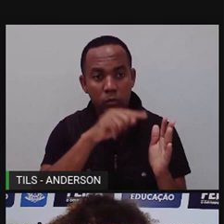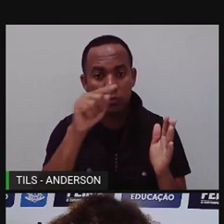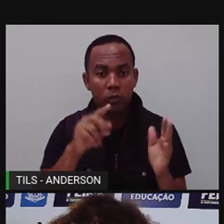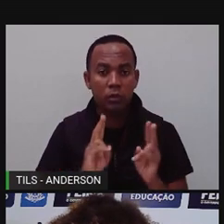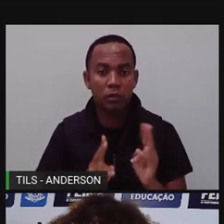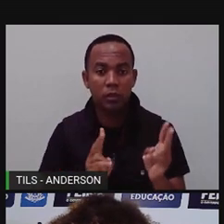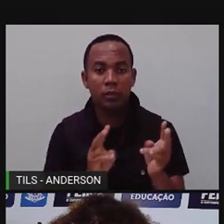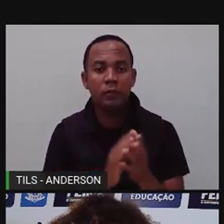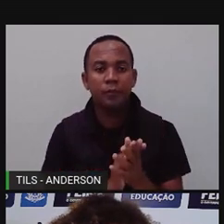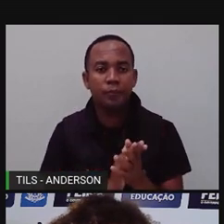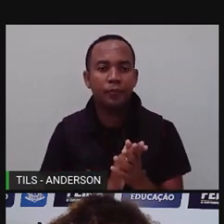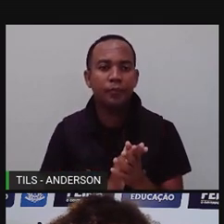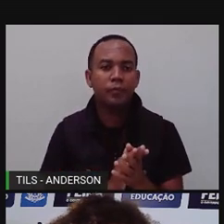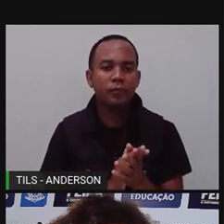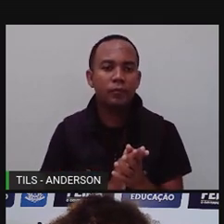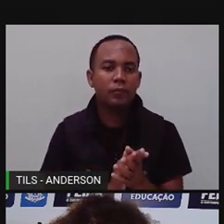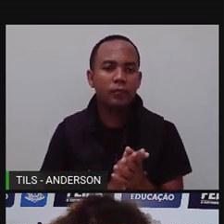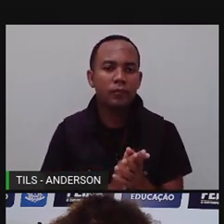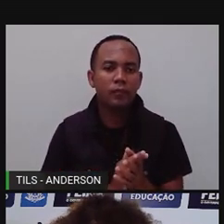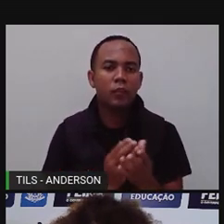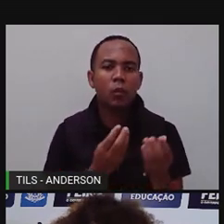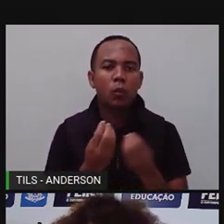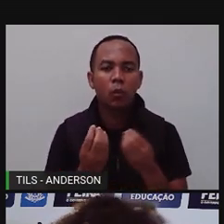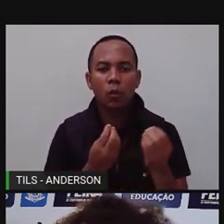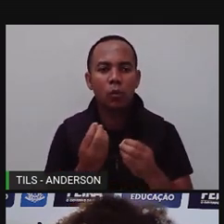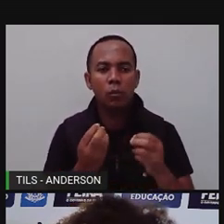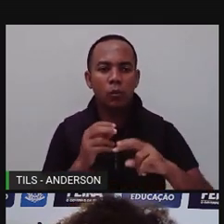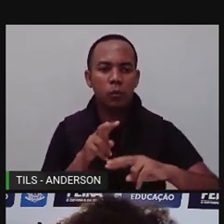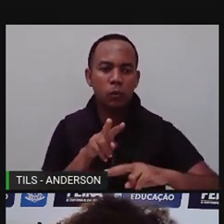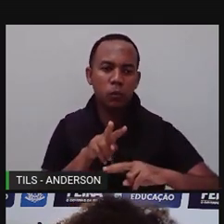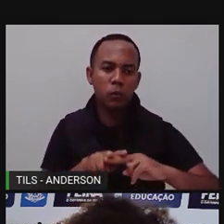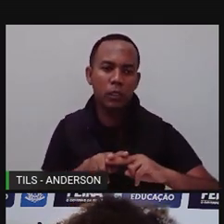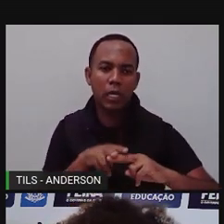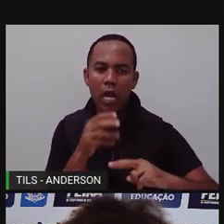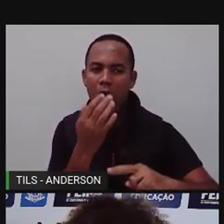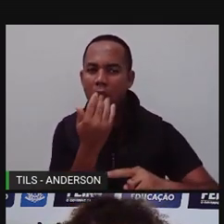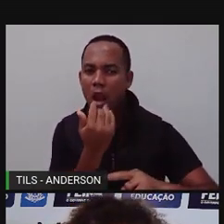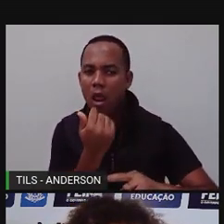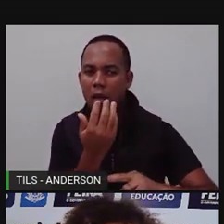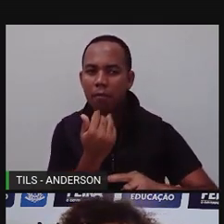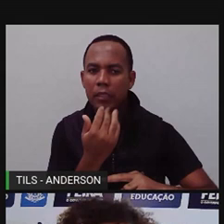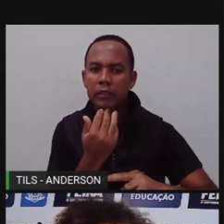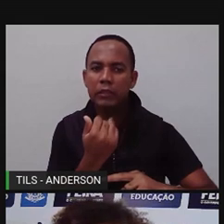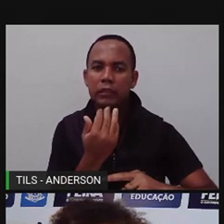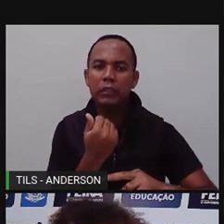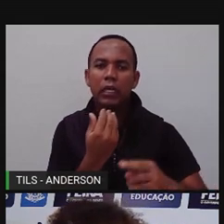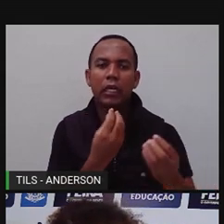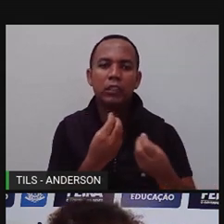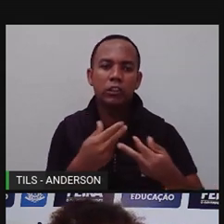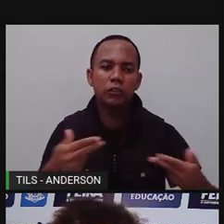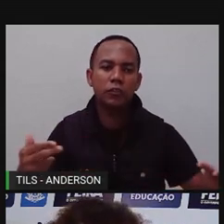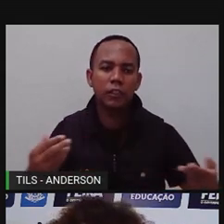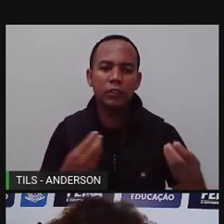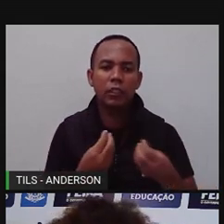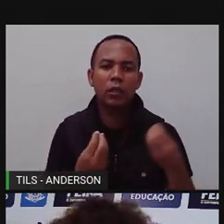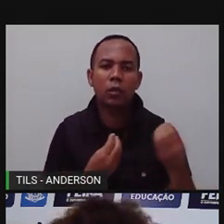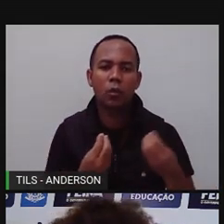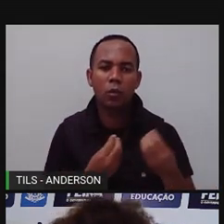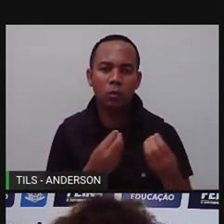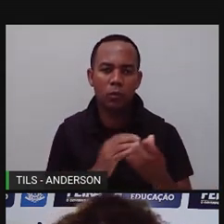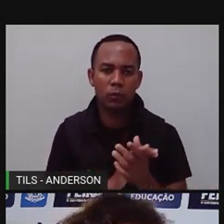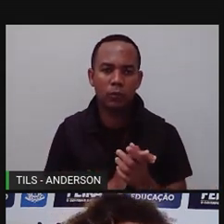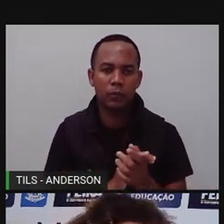Mas a vai aprender coisas mais detalhadas, bem mais detalhadas sobre isso, tá? Bom, nas cadeias